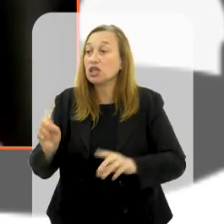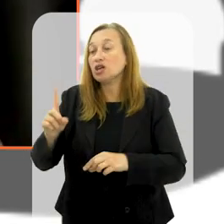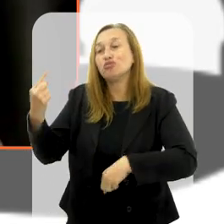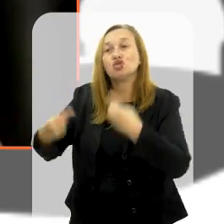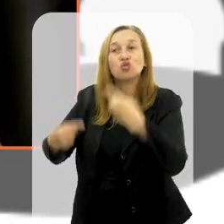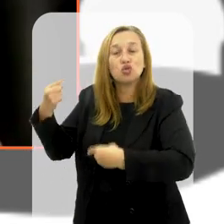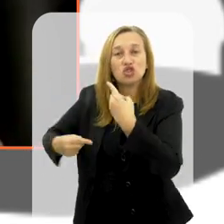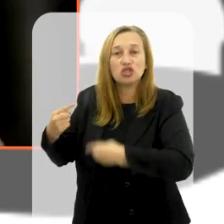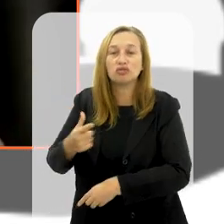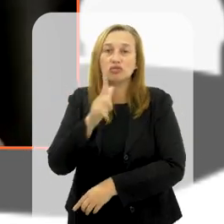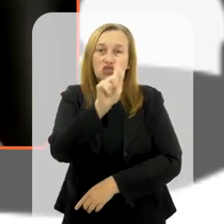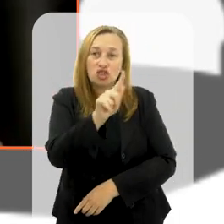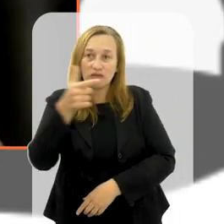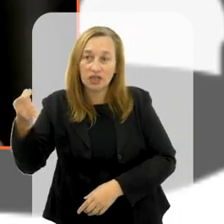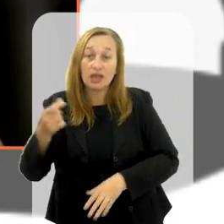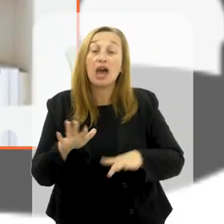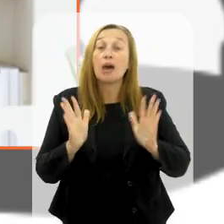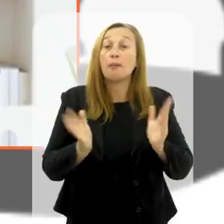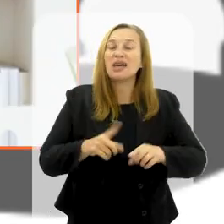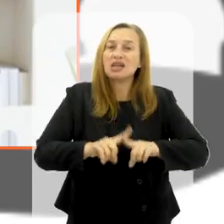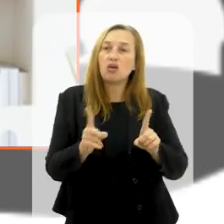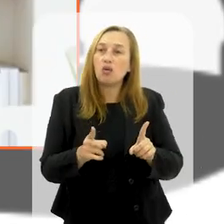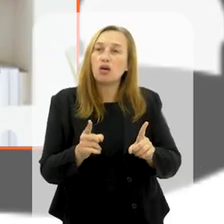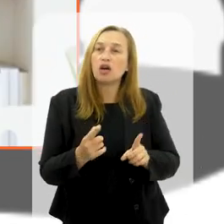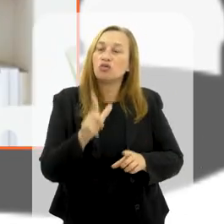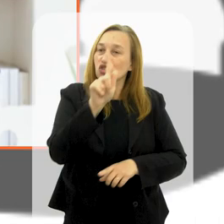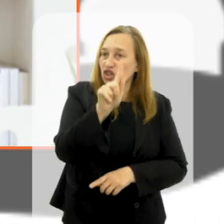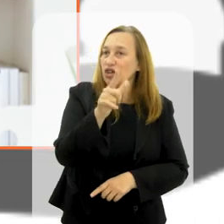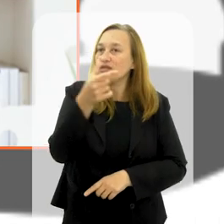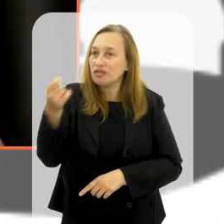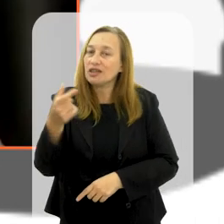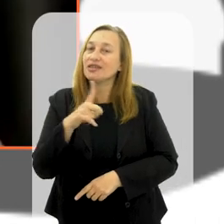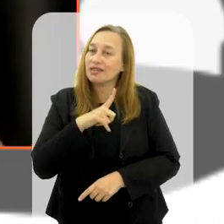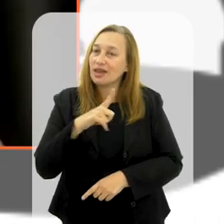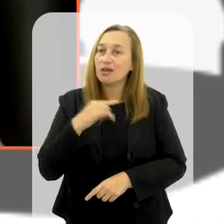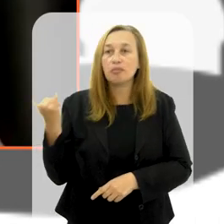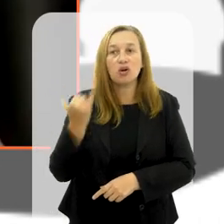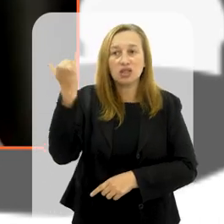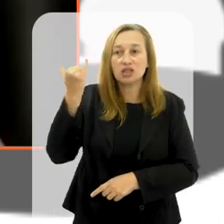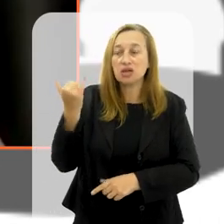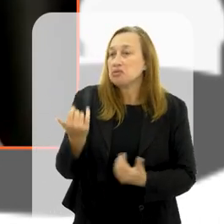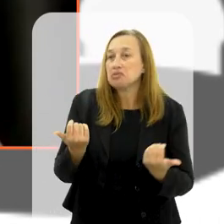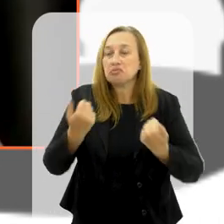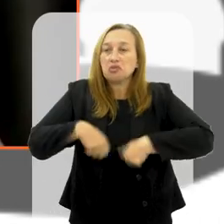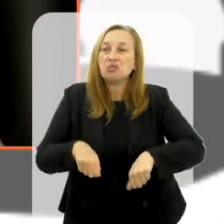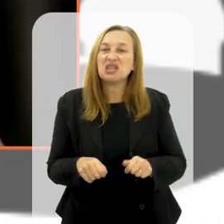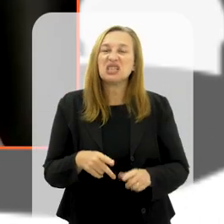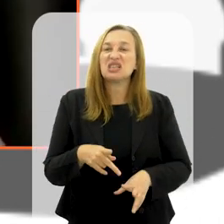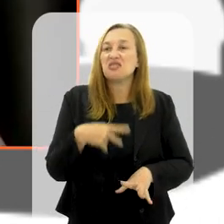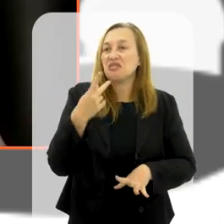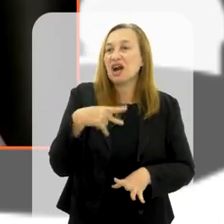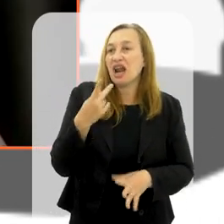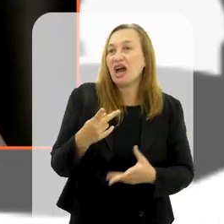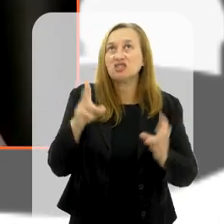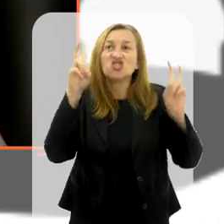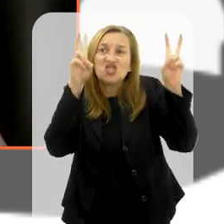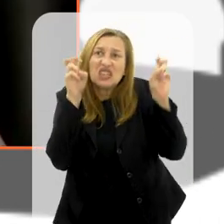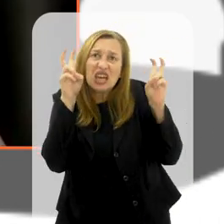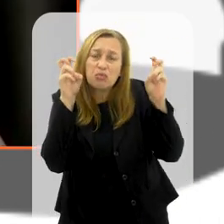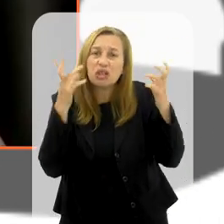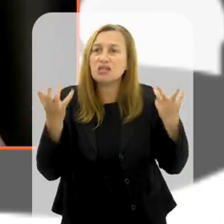sub-tratados no G20. agora, por outro lado, o G20 tem um privilégio. Ele não precisa, por exemplo, tratar